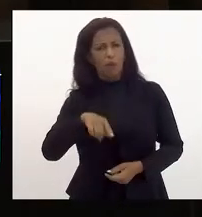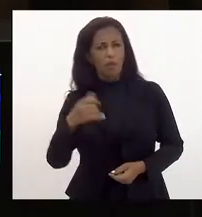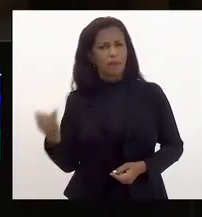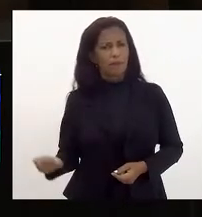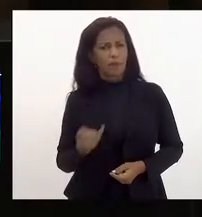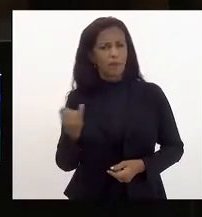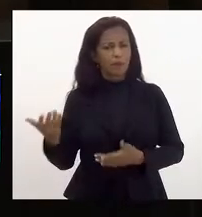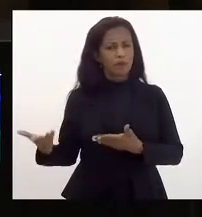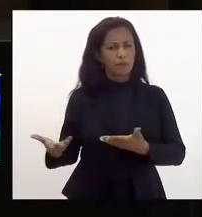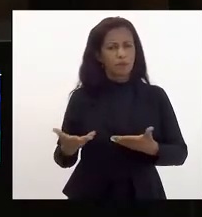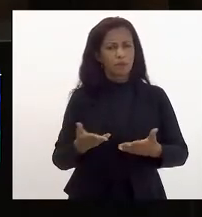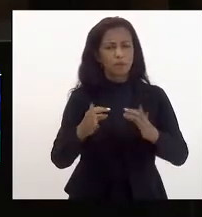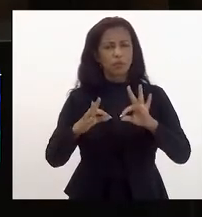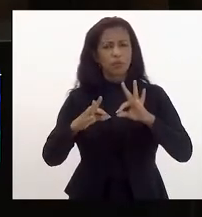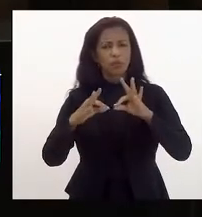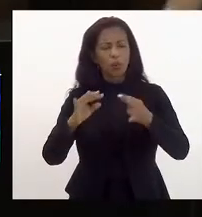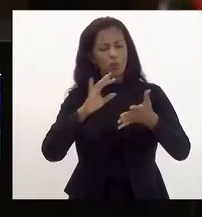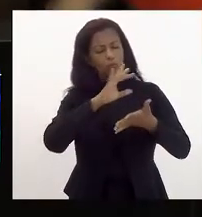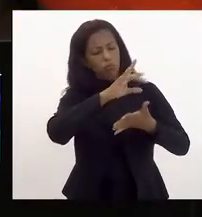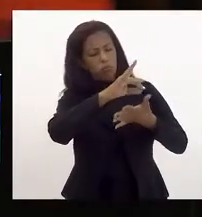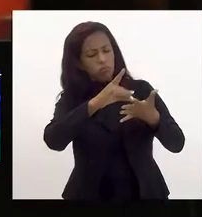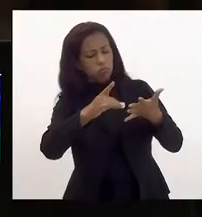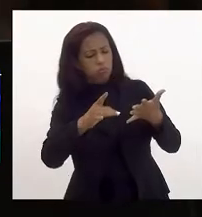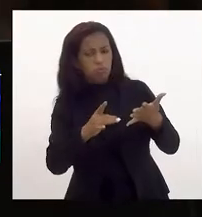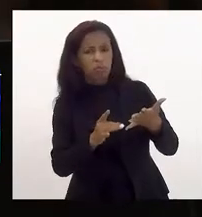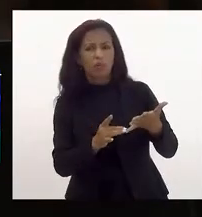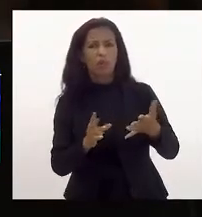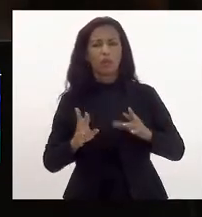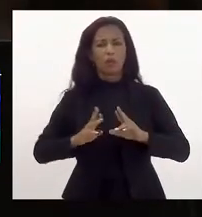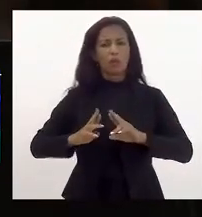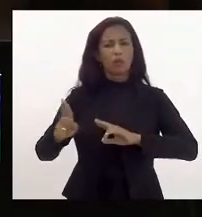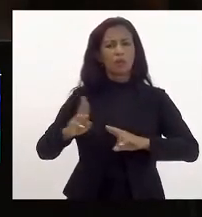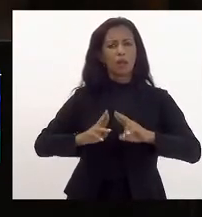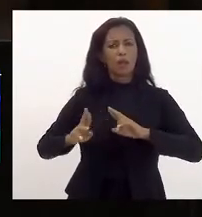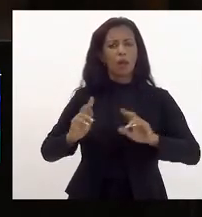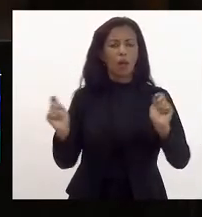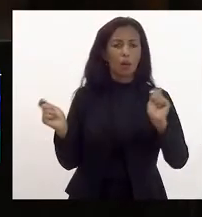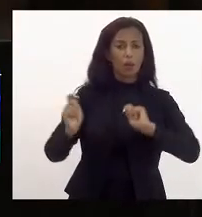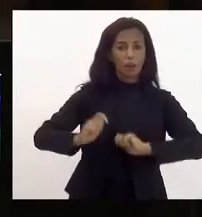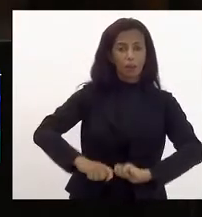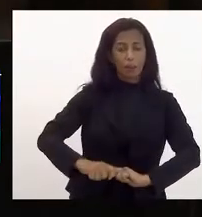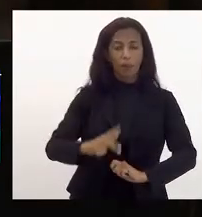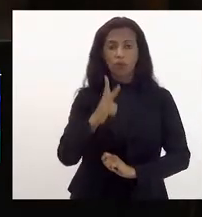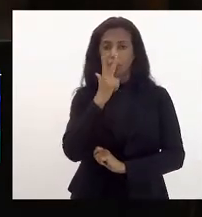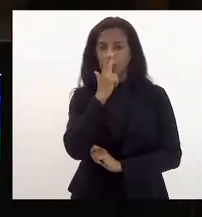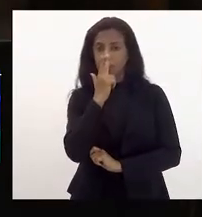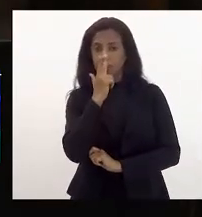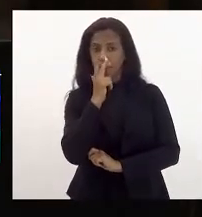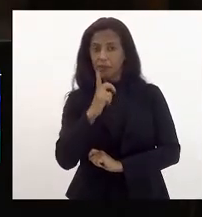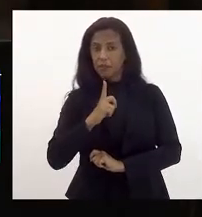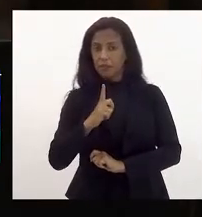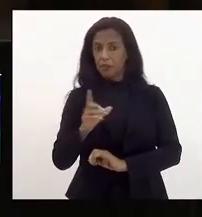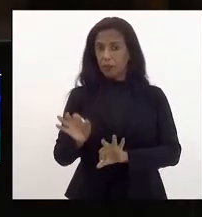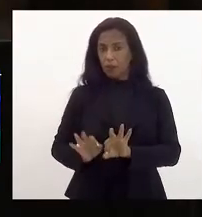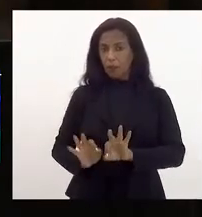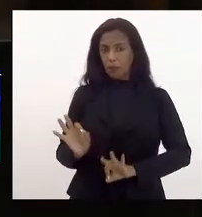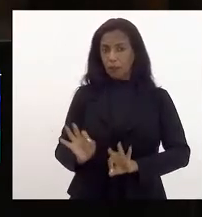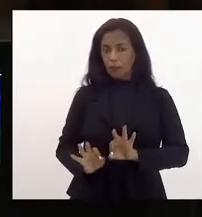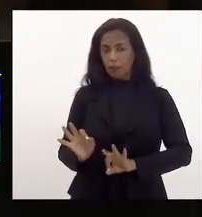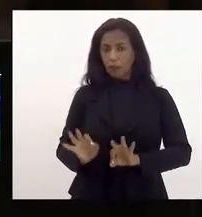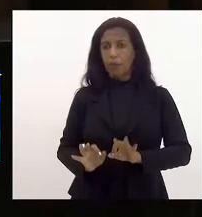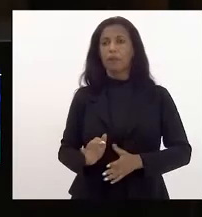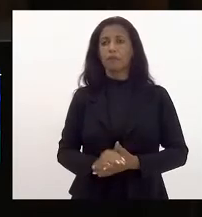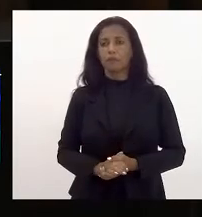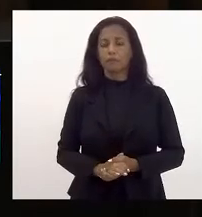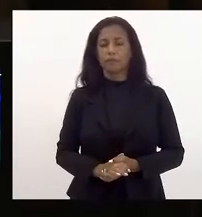aqui todos os elementos relacionados ao que pode parecer ser um plano né